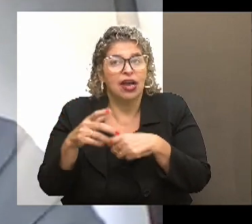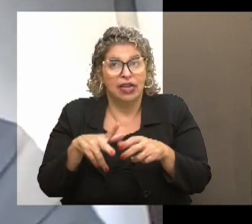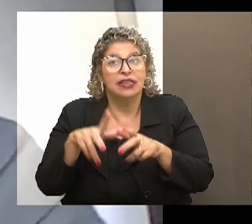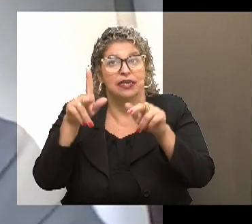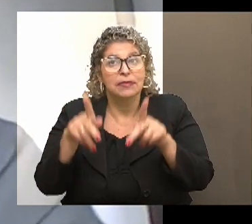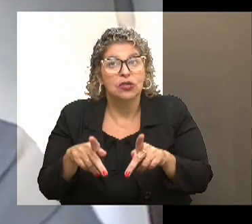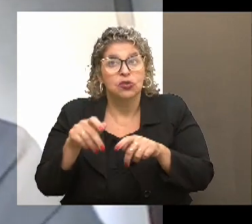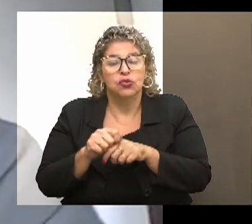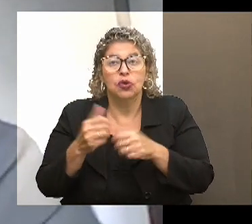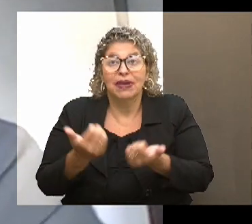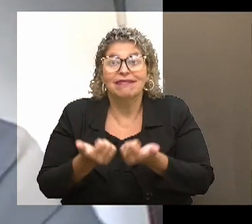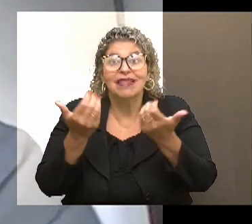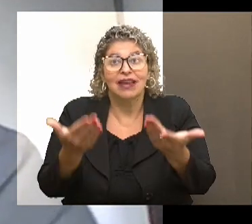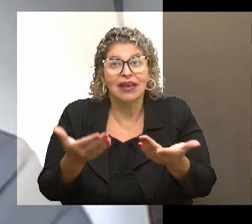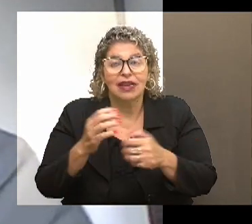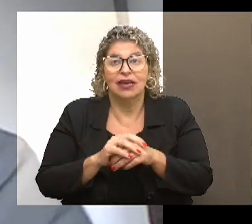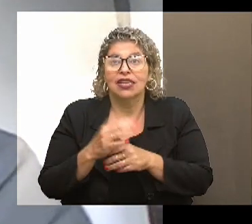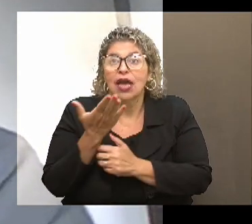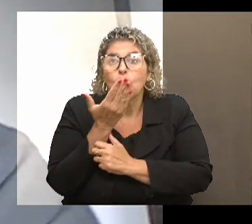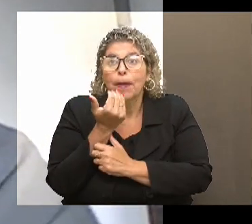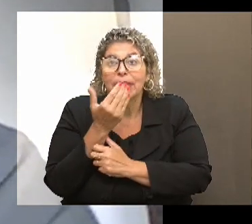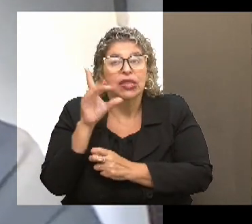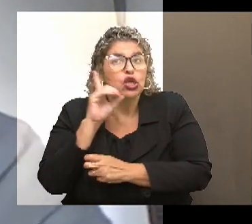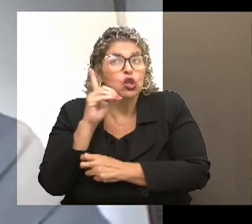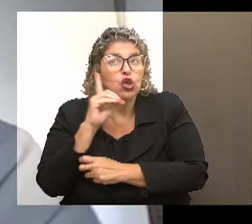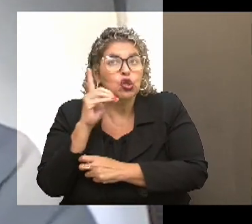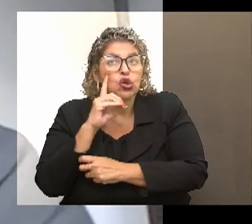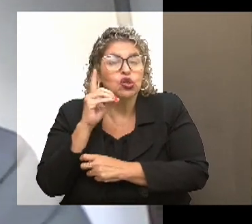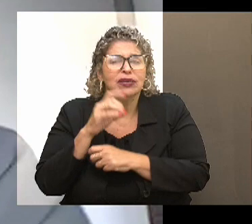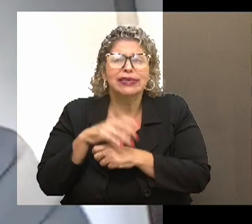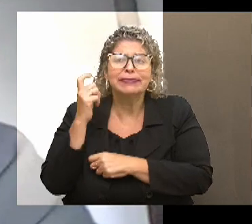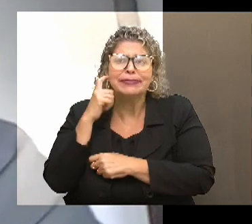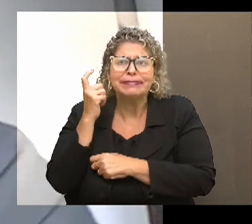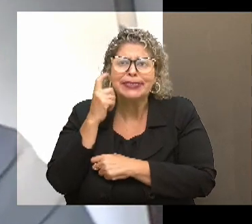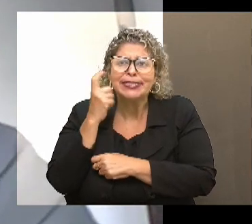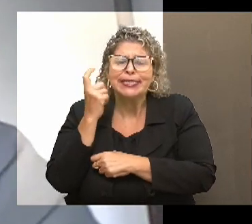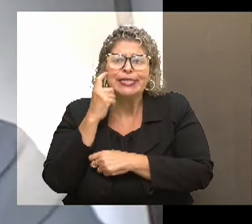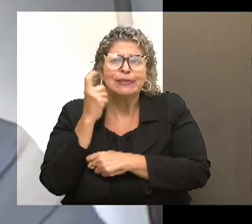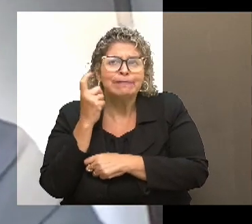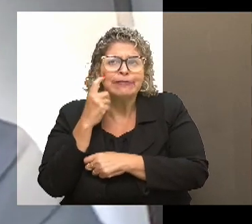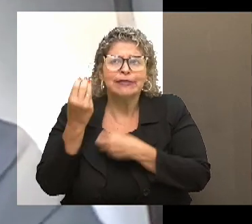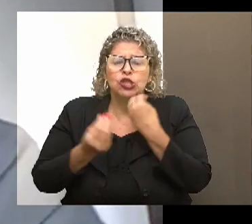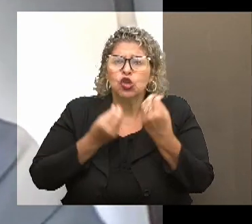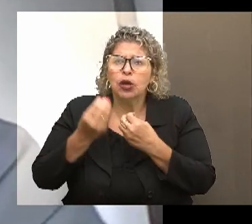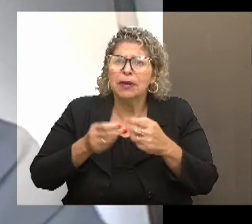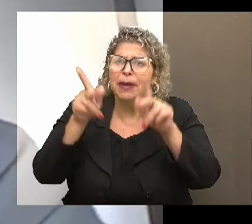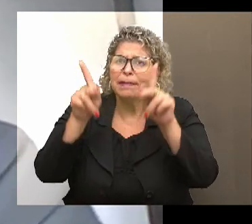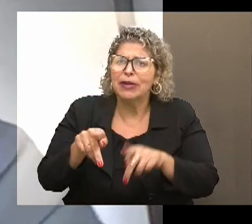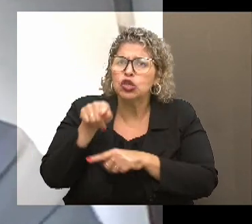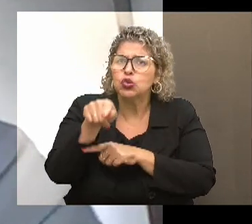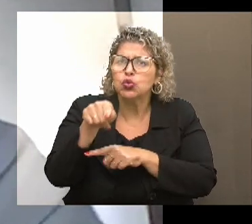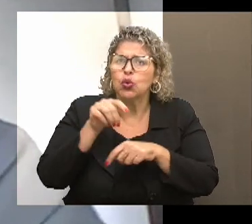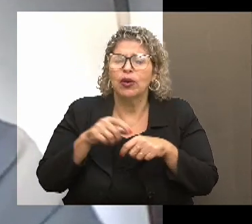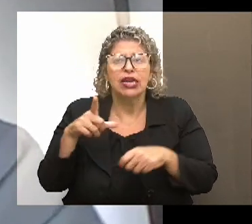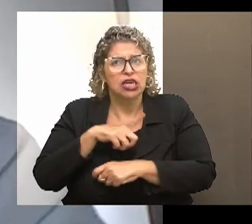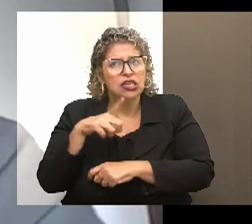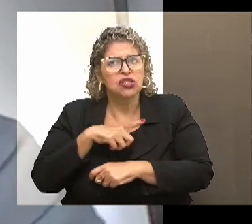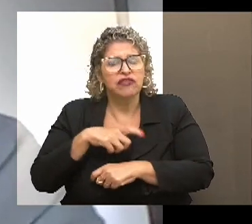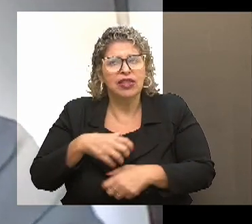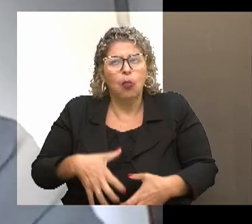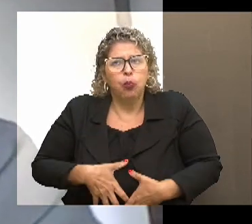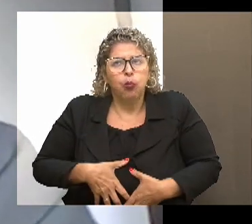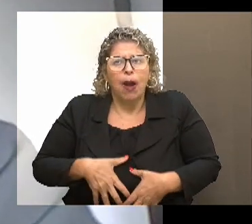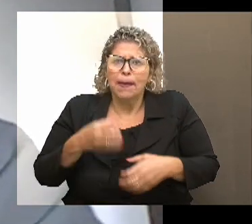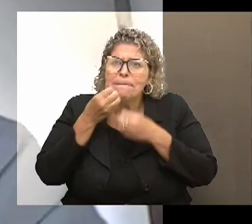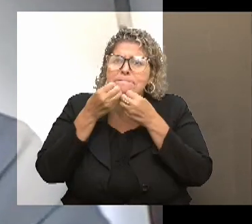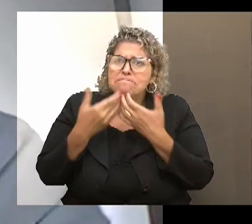Mas mesmo entregando as marmitas diariamente, eu sempre tive uma pulga atrás da orelha, digamos assim, de ver aquelas pessoas, por mais que tivessem a barriga cheia